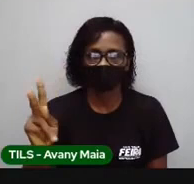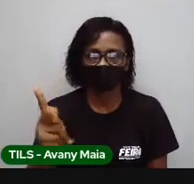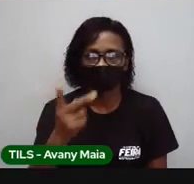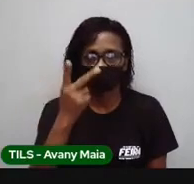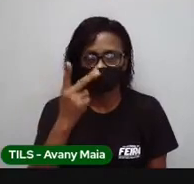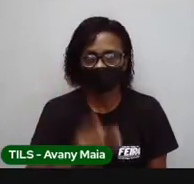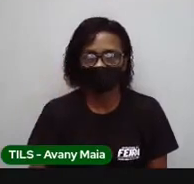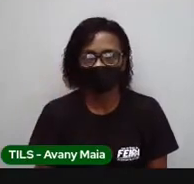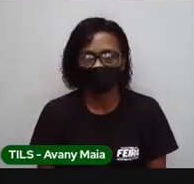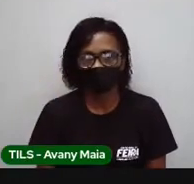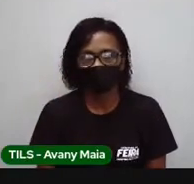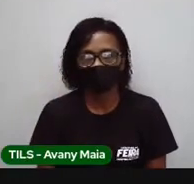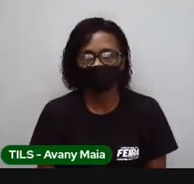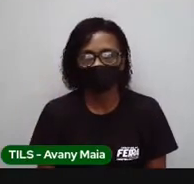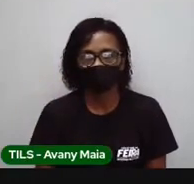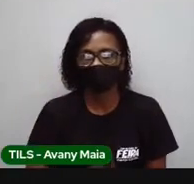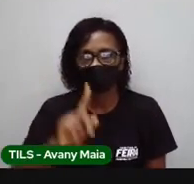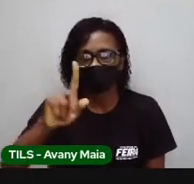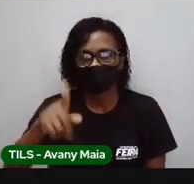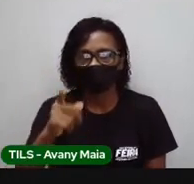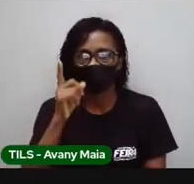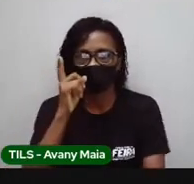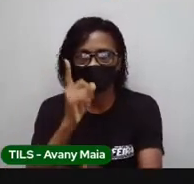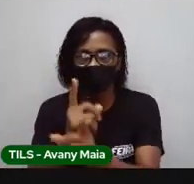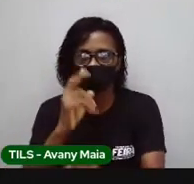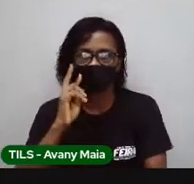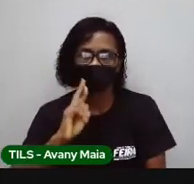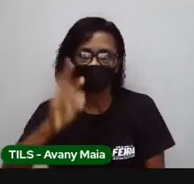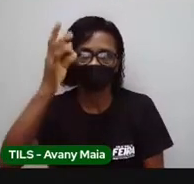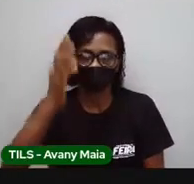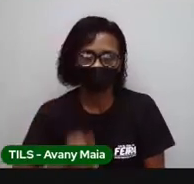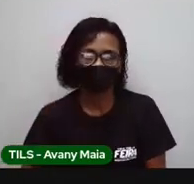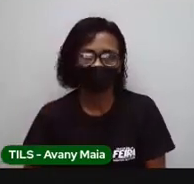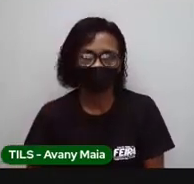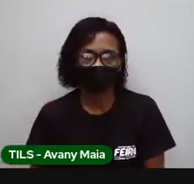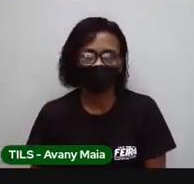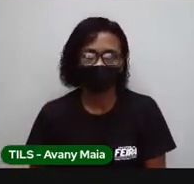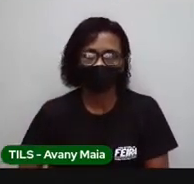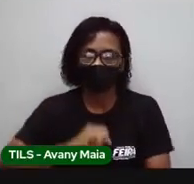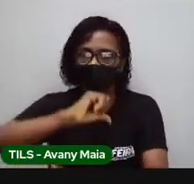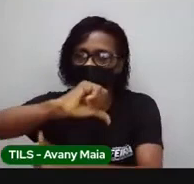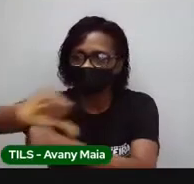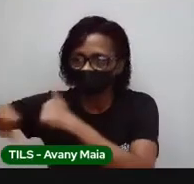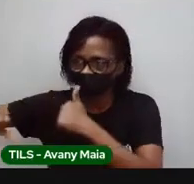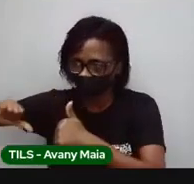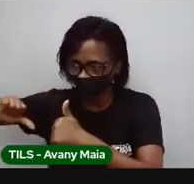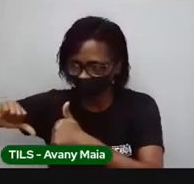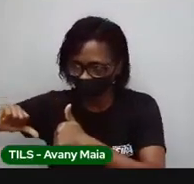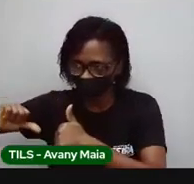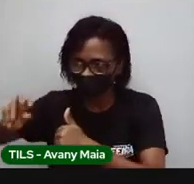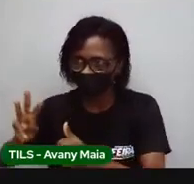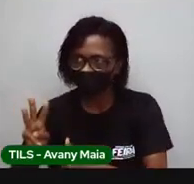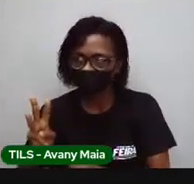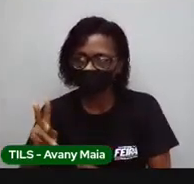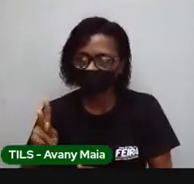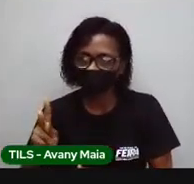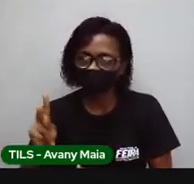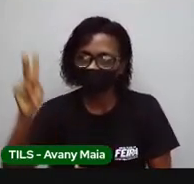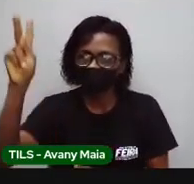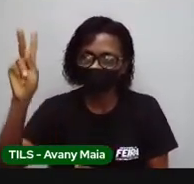E aí, depois que você achar esses resultados em watts, hora, você muda para quilowatts, hora.